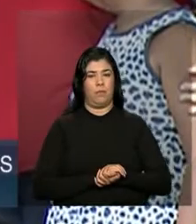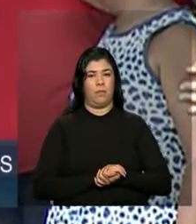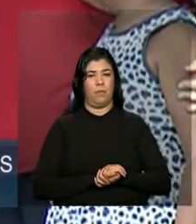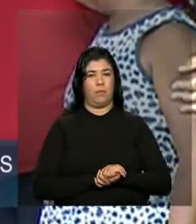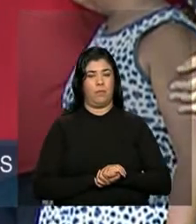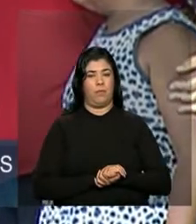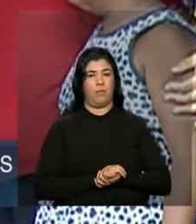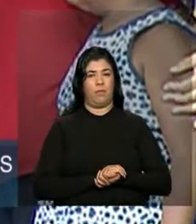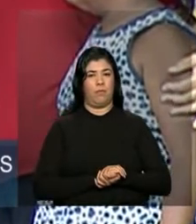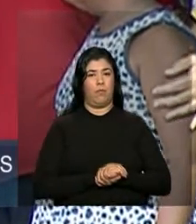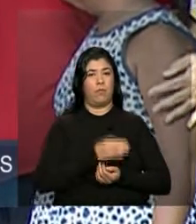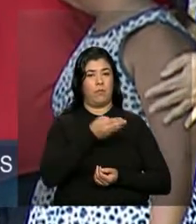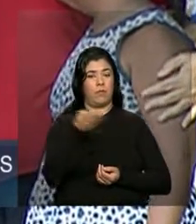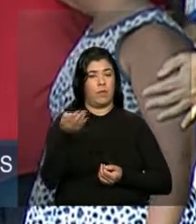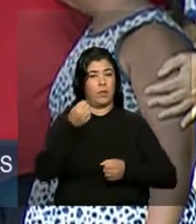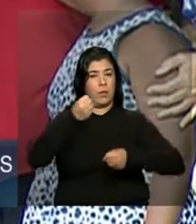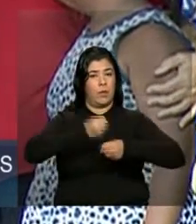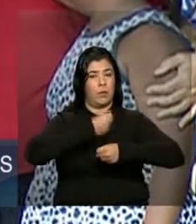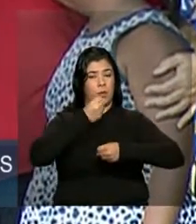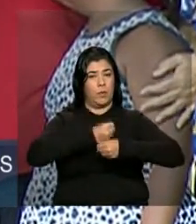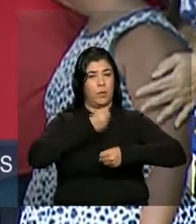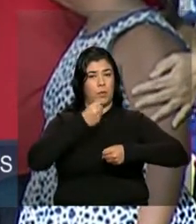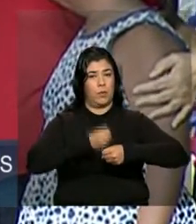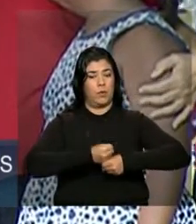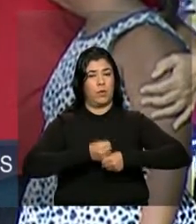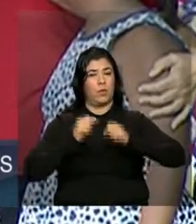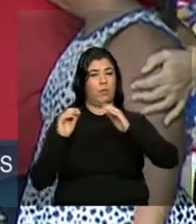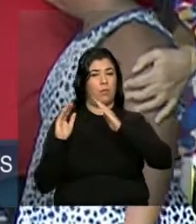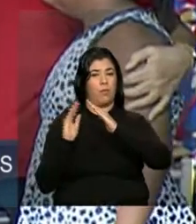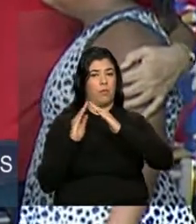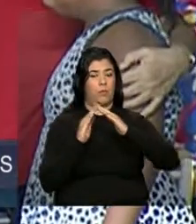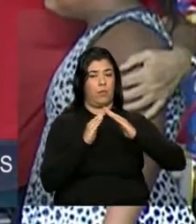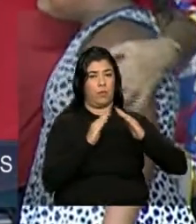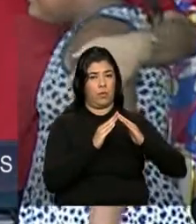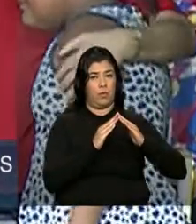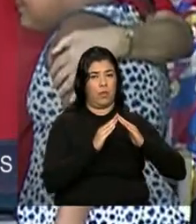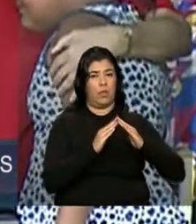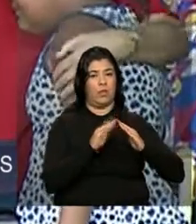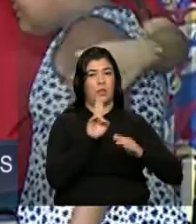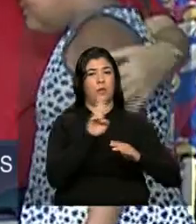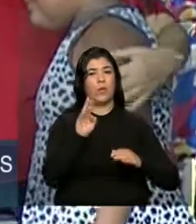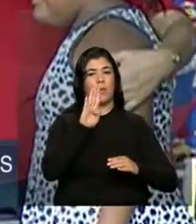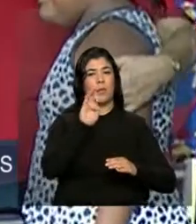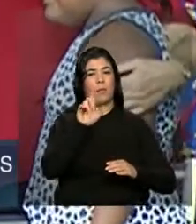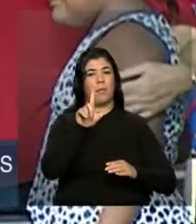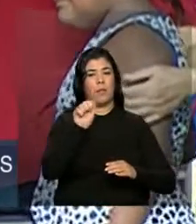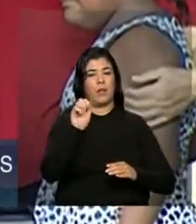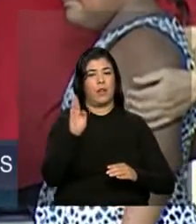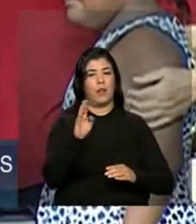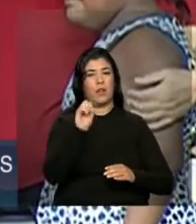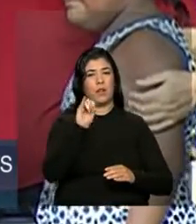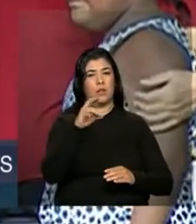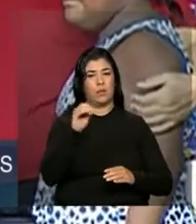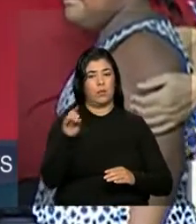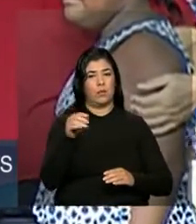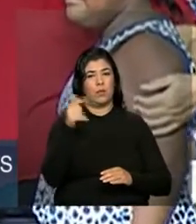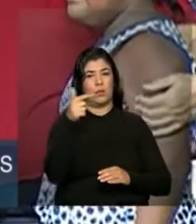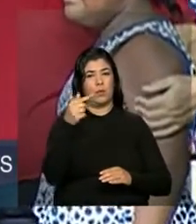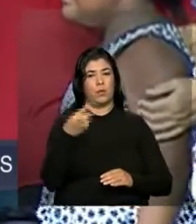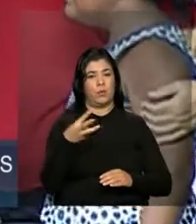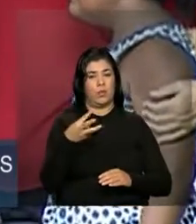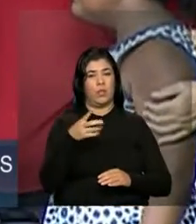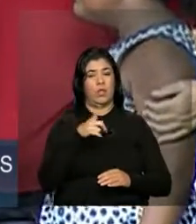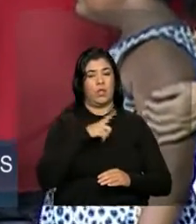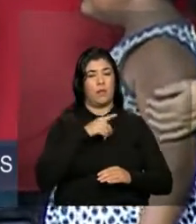Para a construção dos residenciais Pela Suíça 2 e 3, foram investidos mais de R